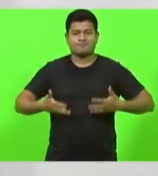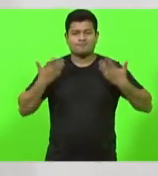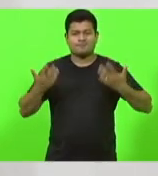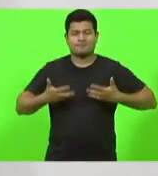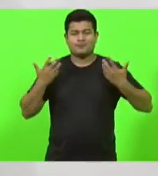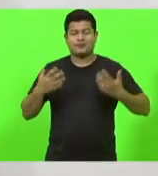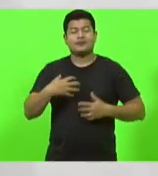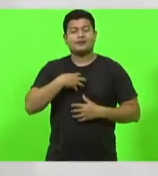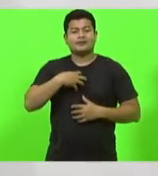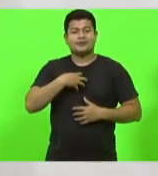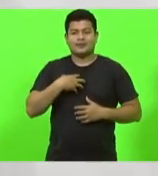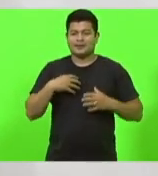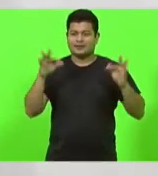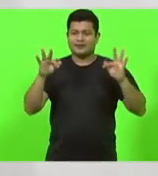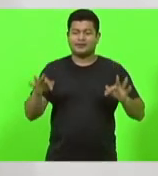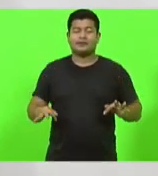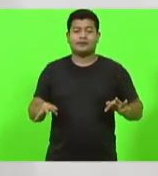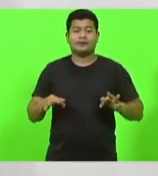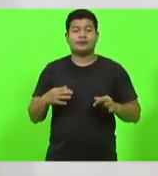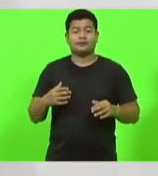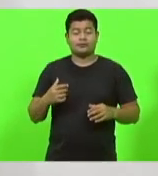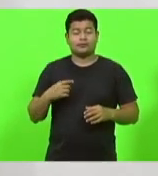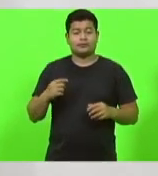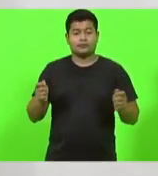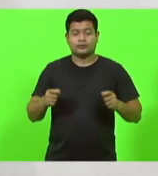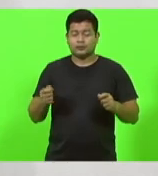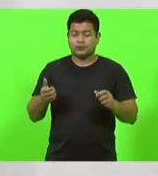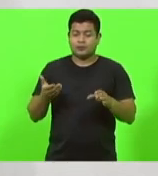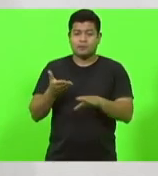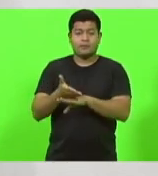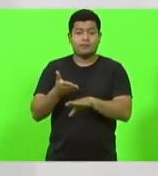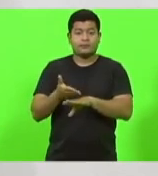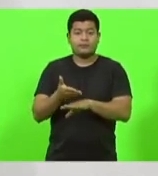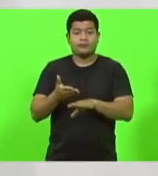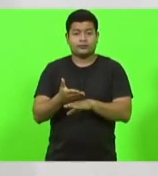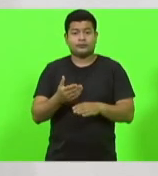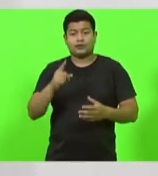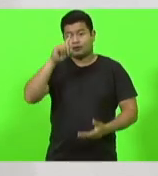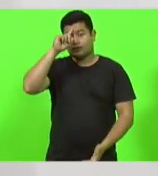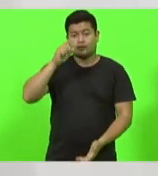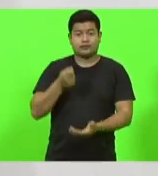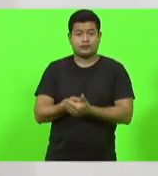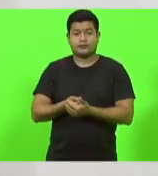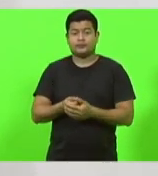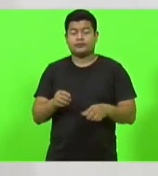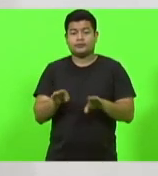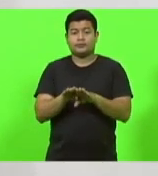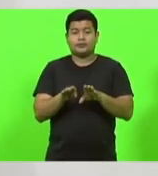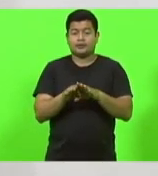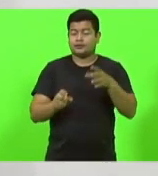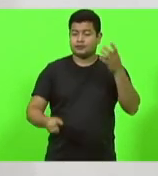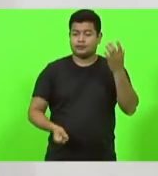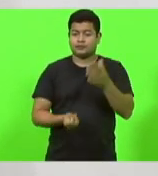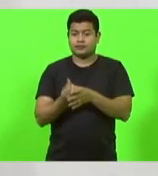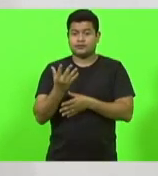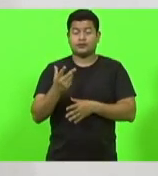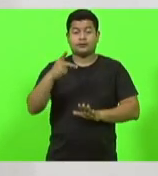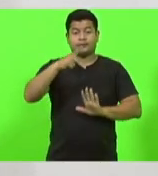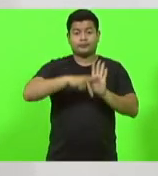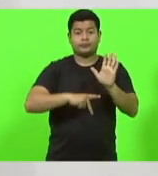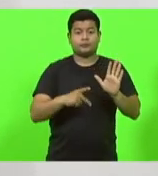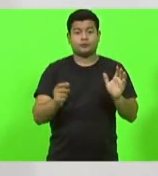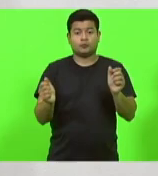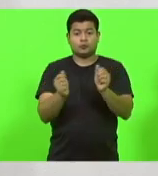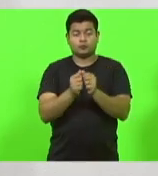participando das decisões de convencimento e também da construção desse projeto junto